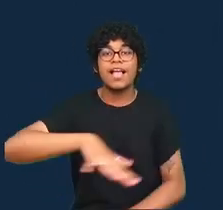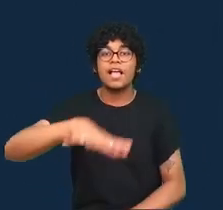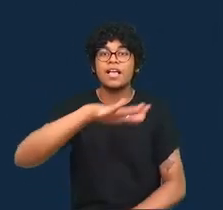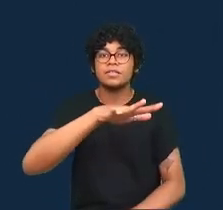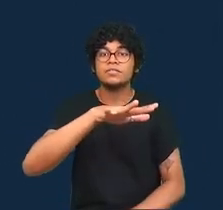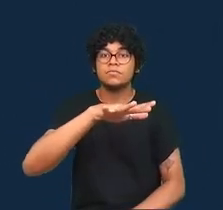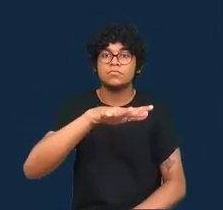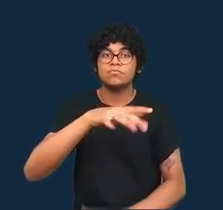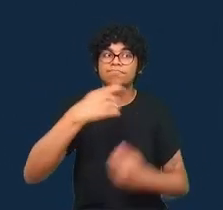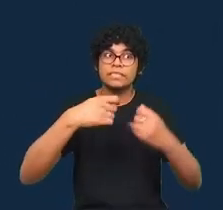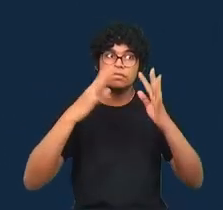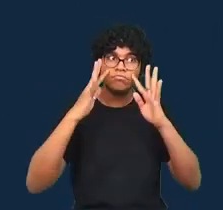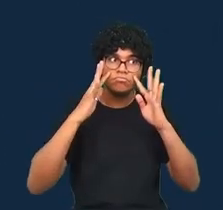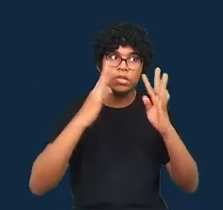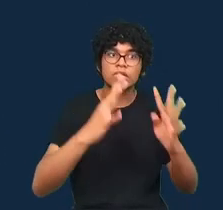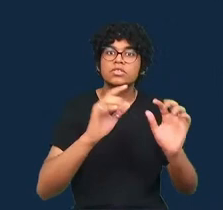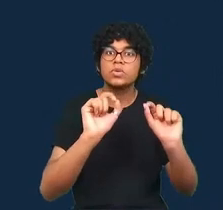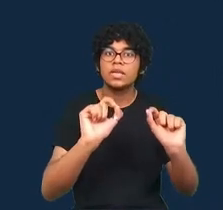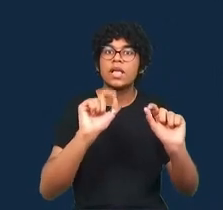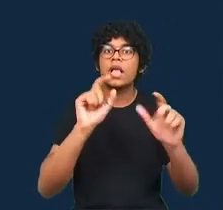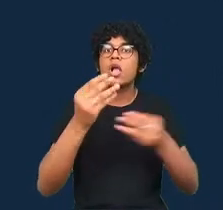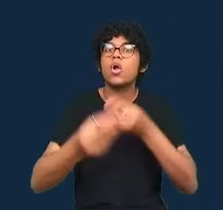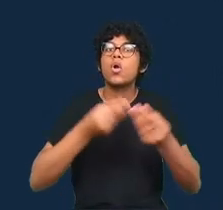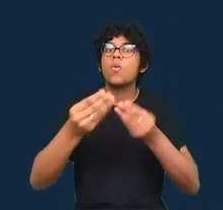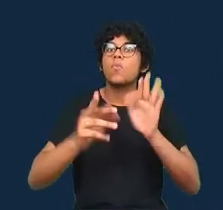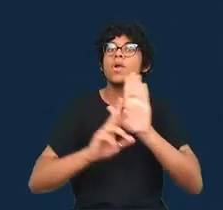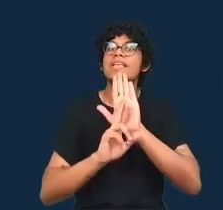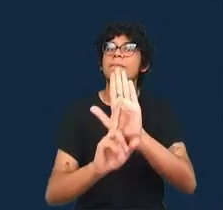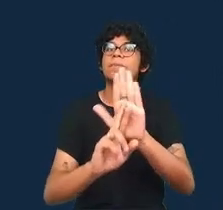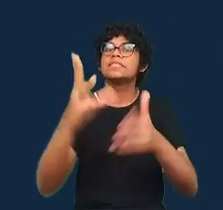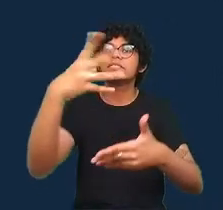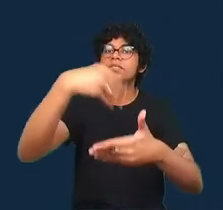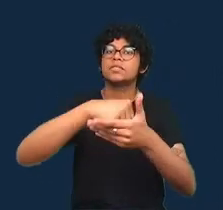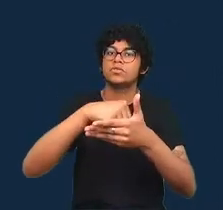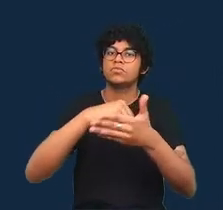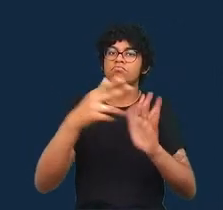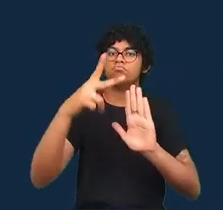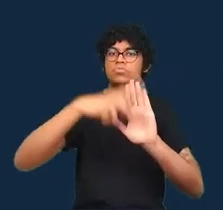incerteza é representada nos projetos de jornalismo de dados